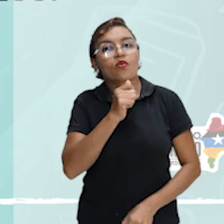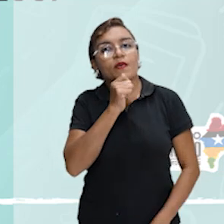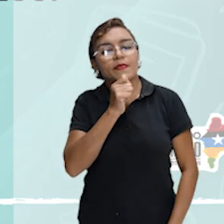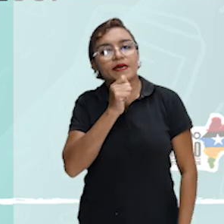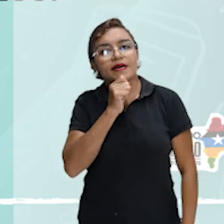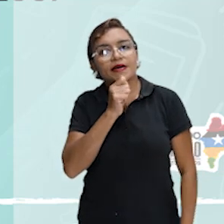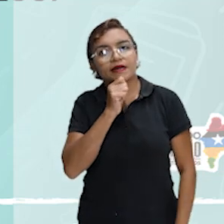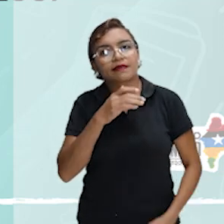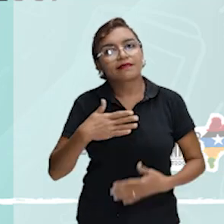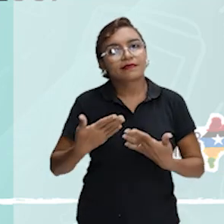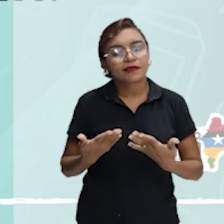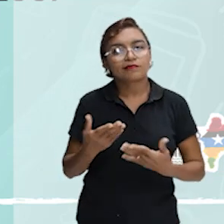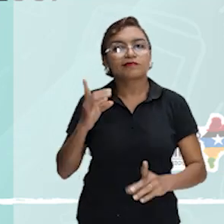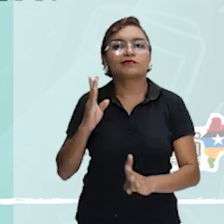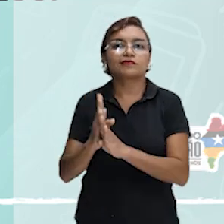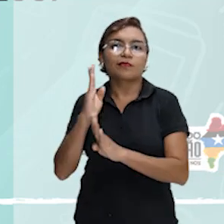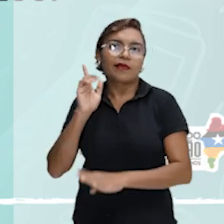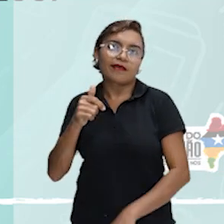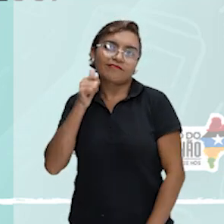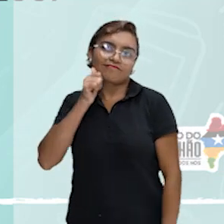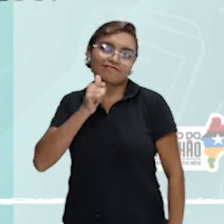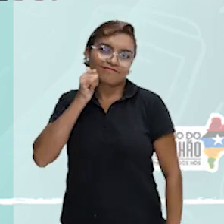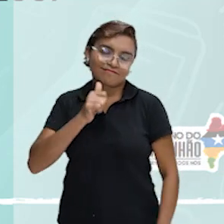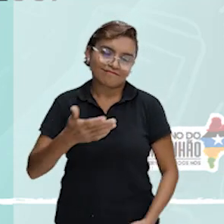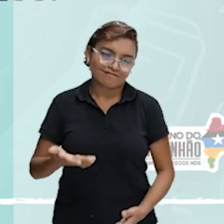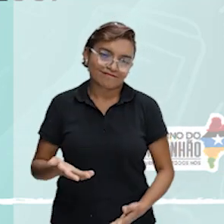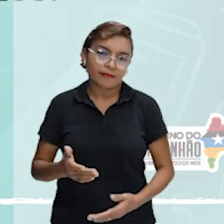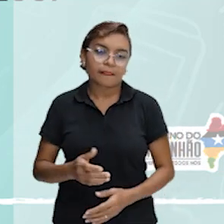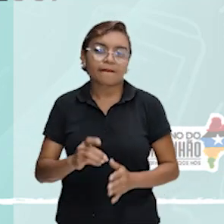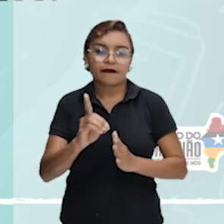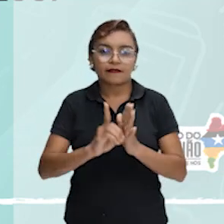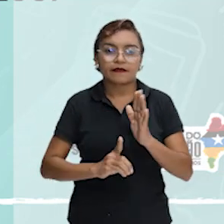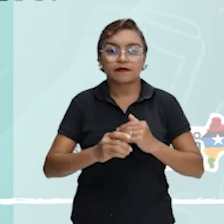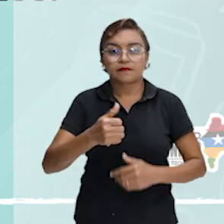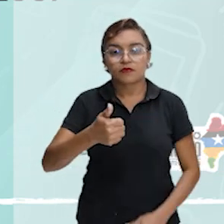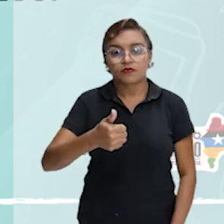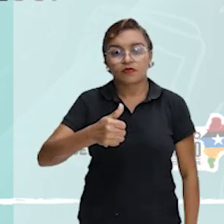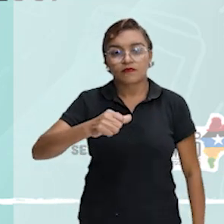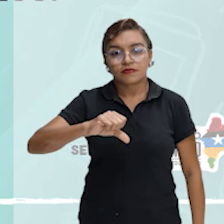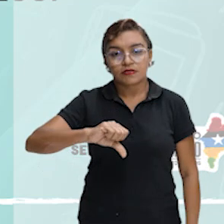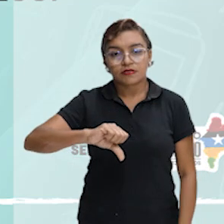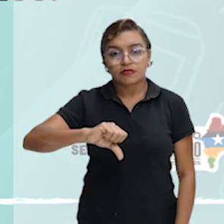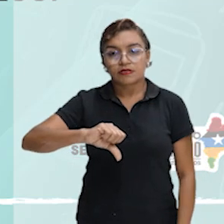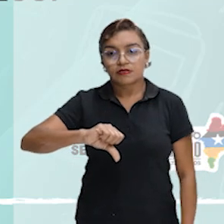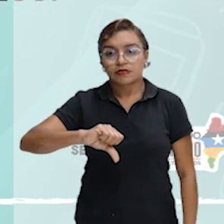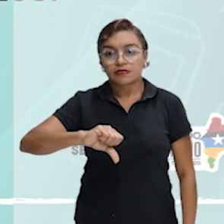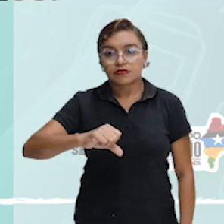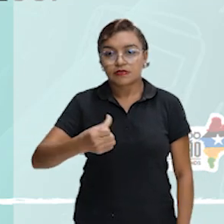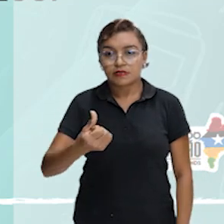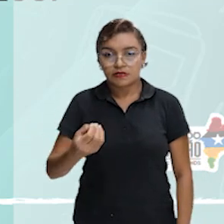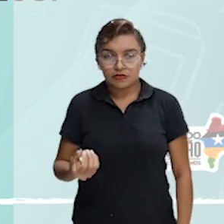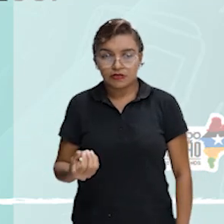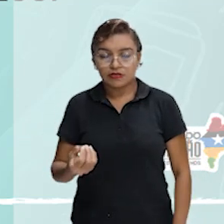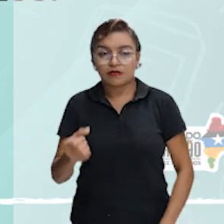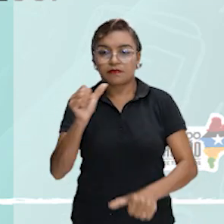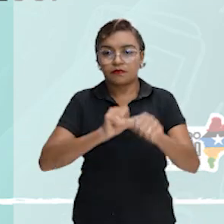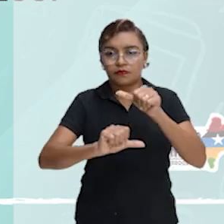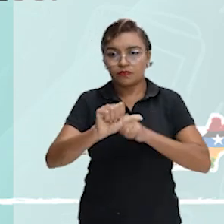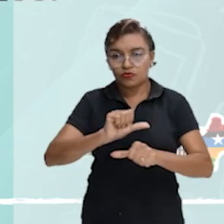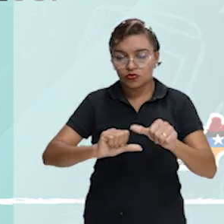afinal fêmea. Na década de 1960, Harry tornava-se Harriet.